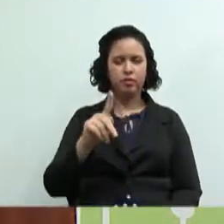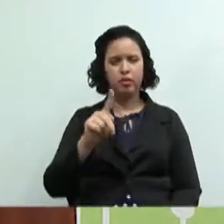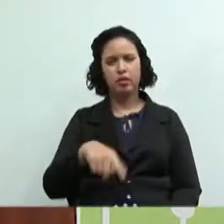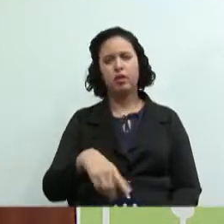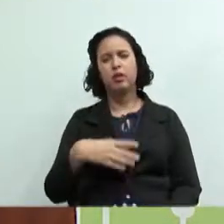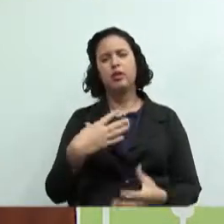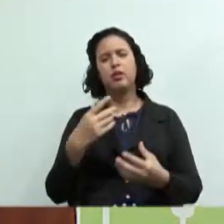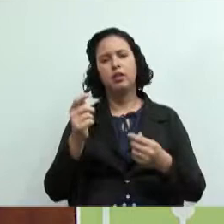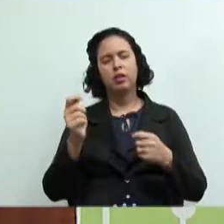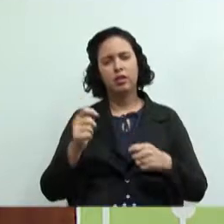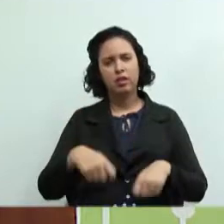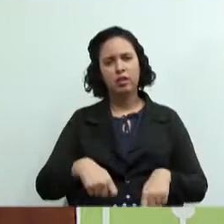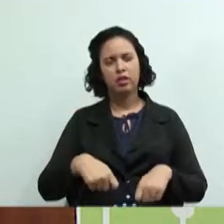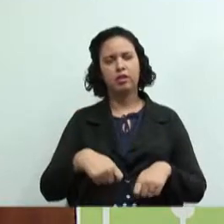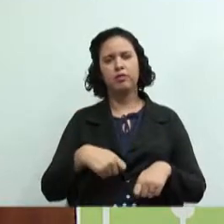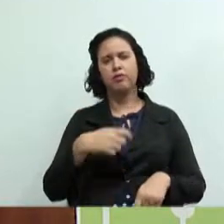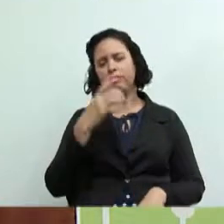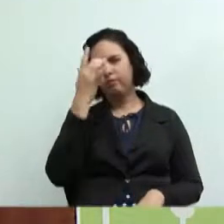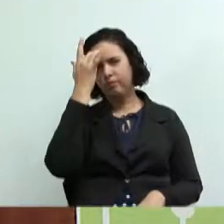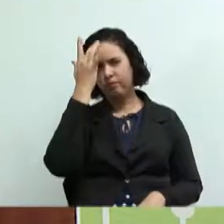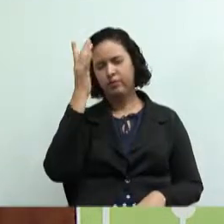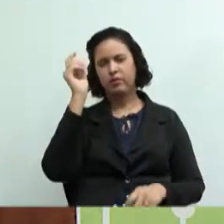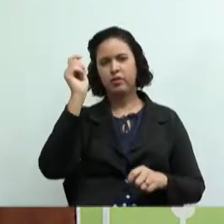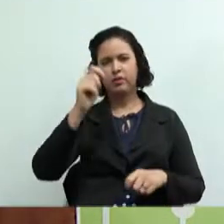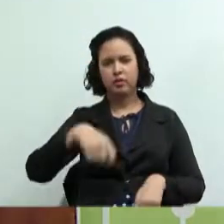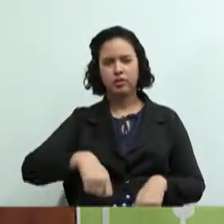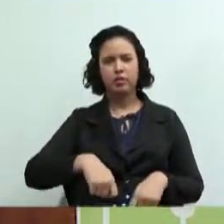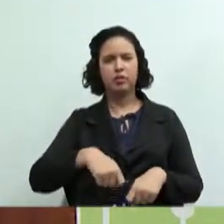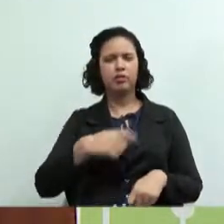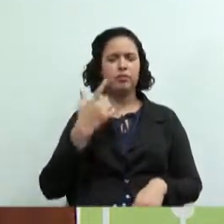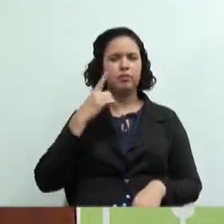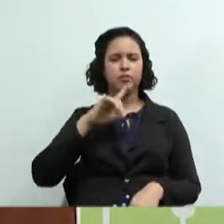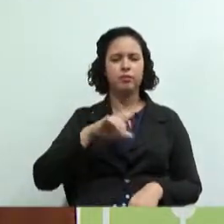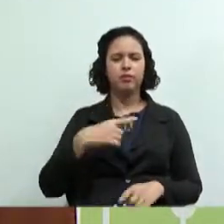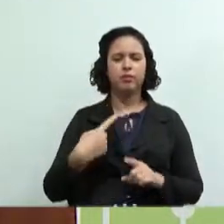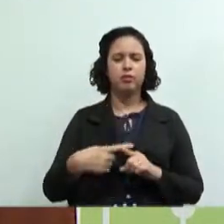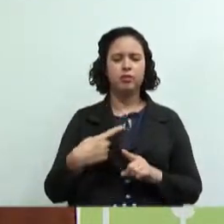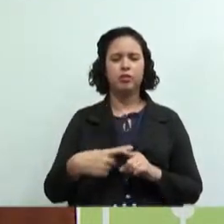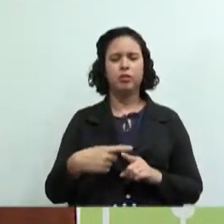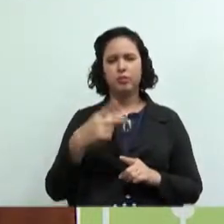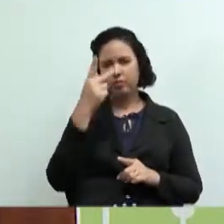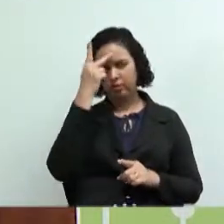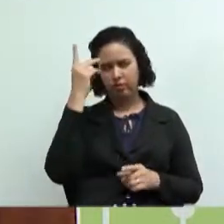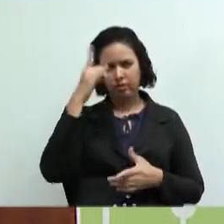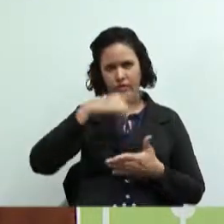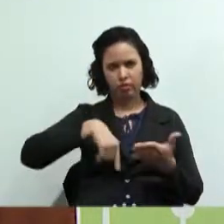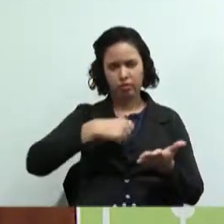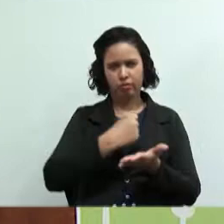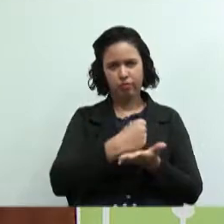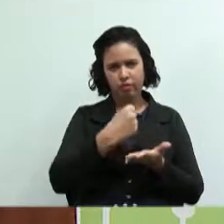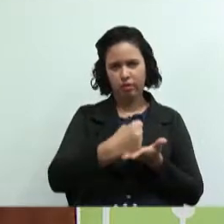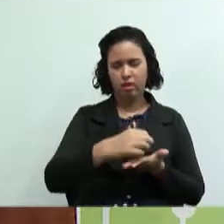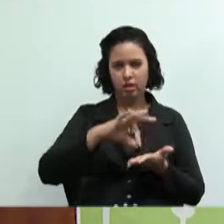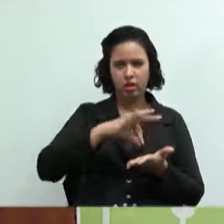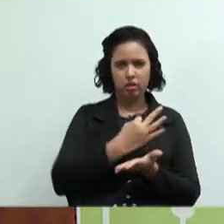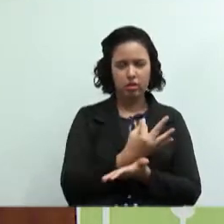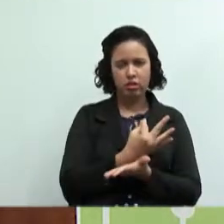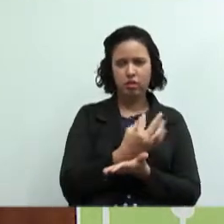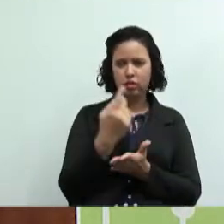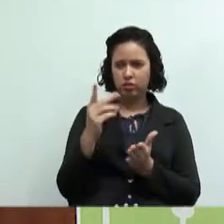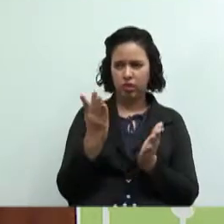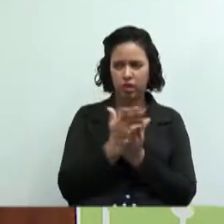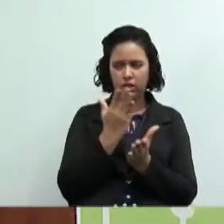flexível muito eficiente porque o contratante ele não vai precisar assinar a sua carteira você vai fazer uma